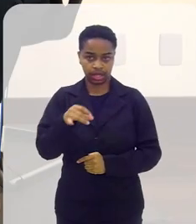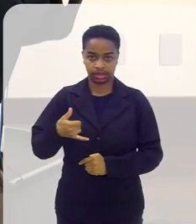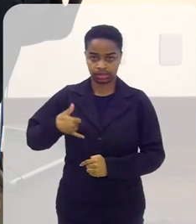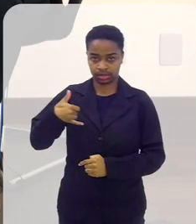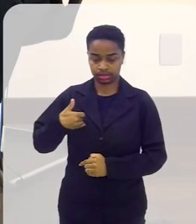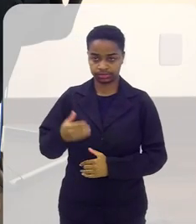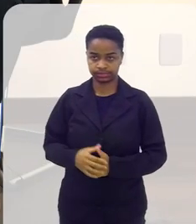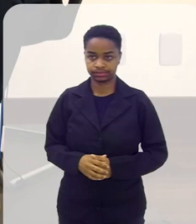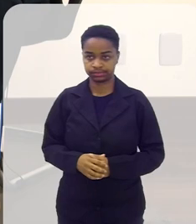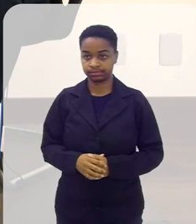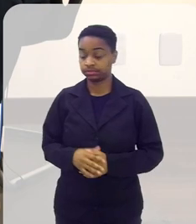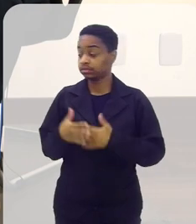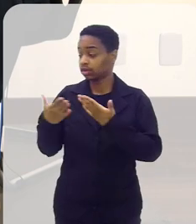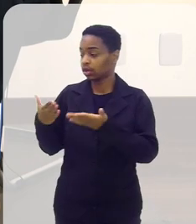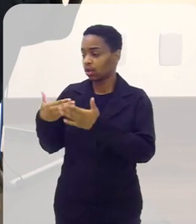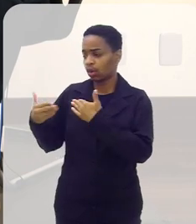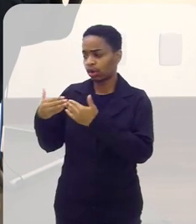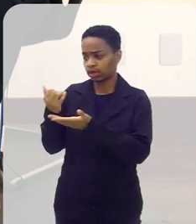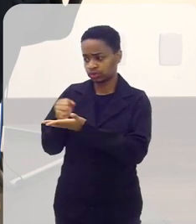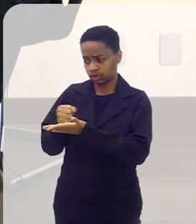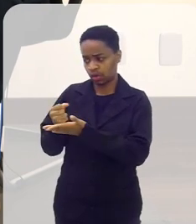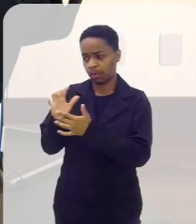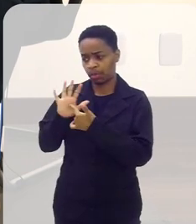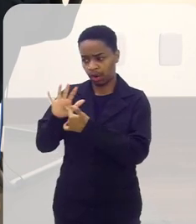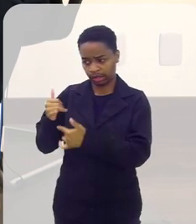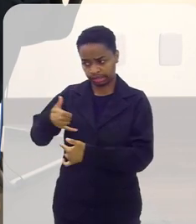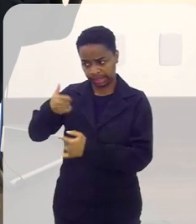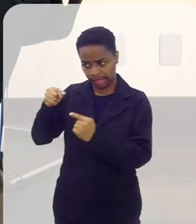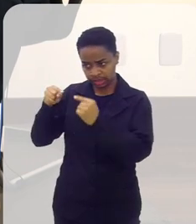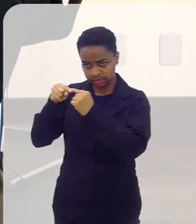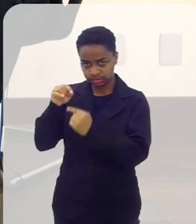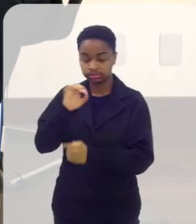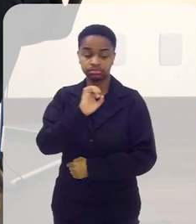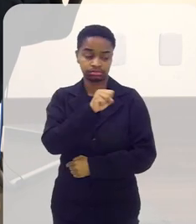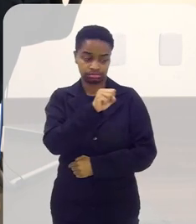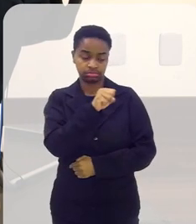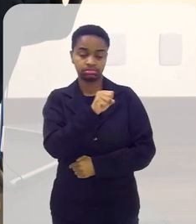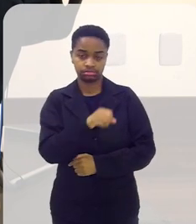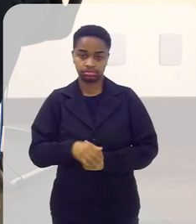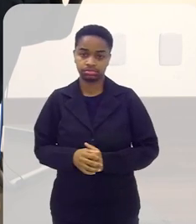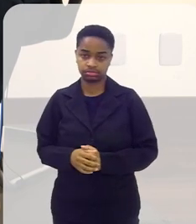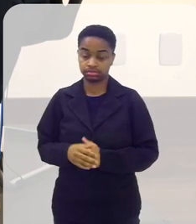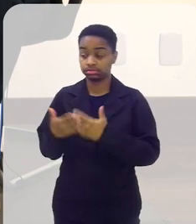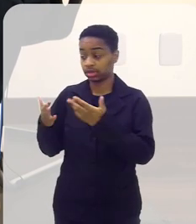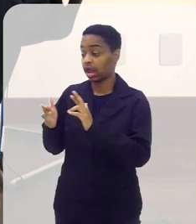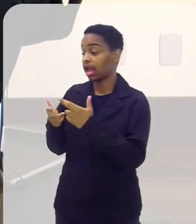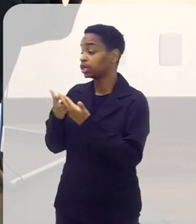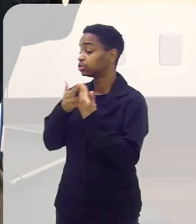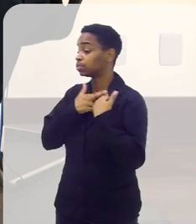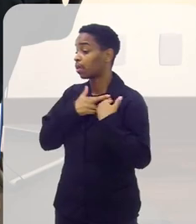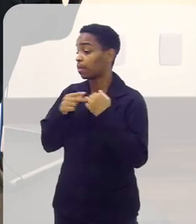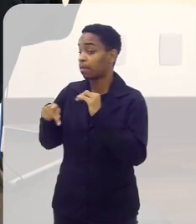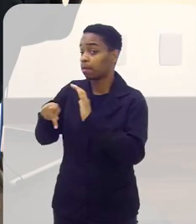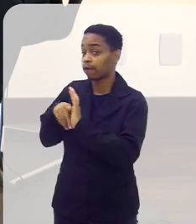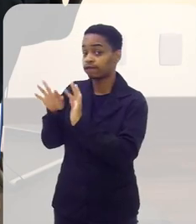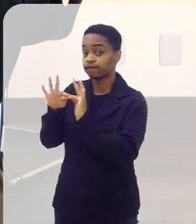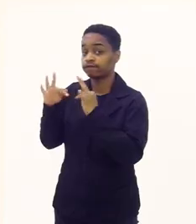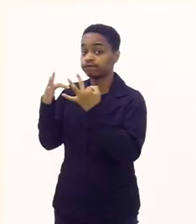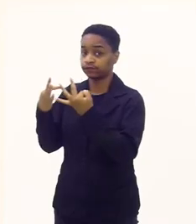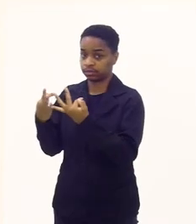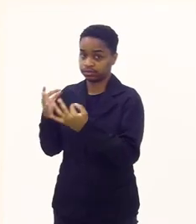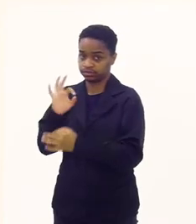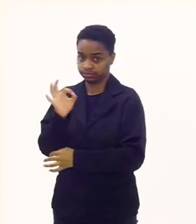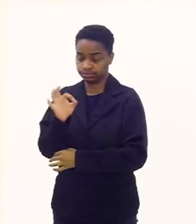diversas faixas etárias então em todos os games vem a faixa etária sim então a responsabilidade é do